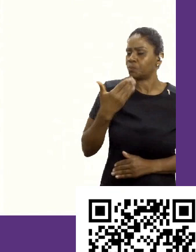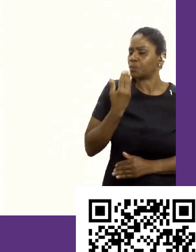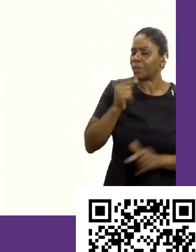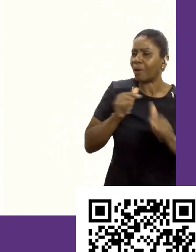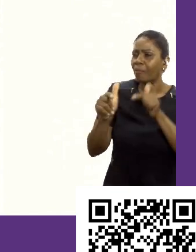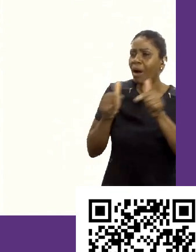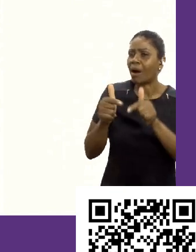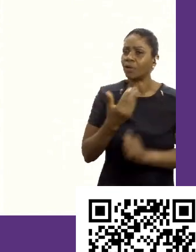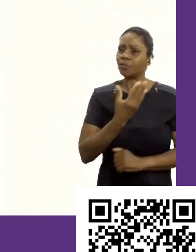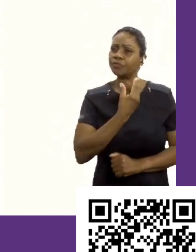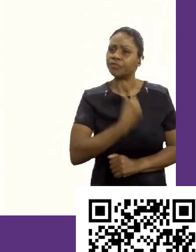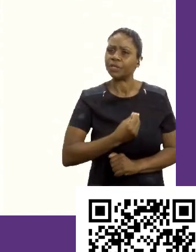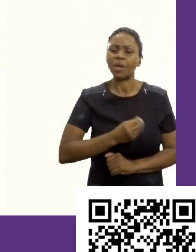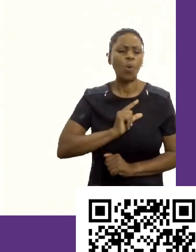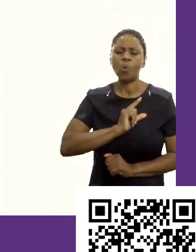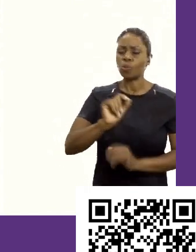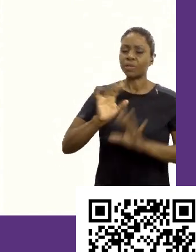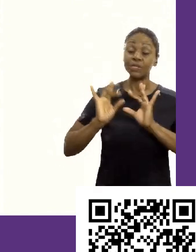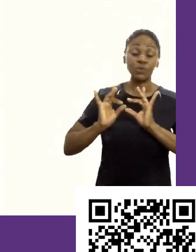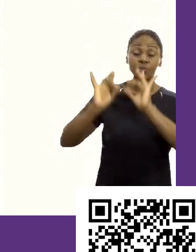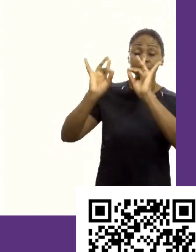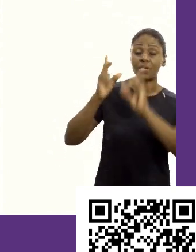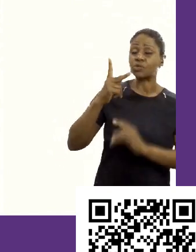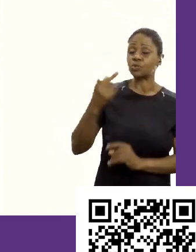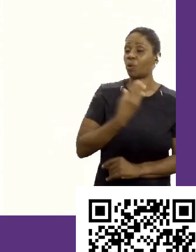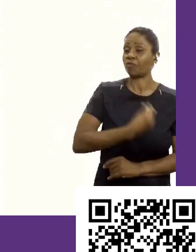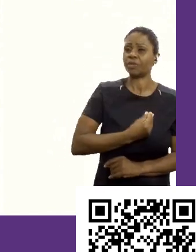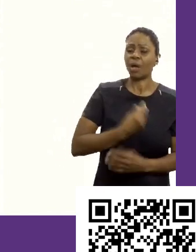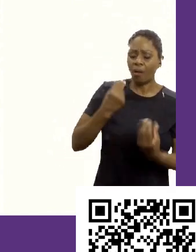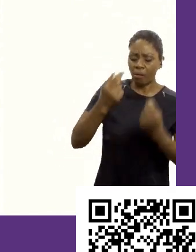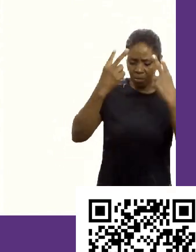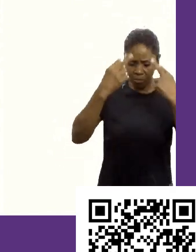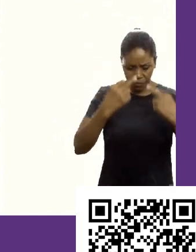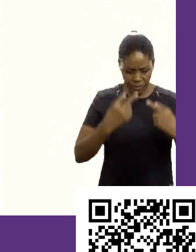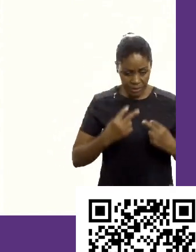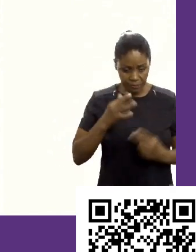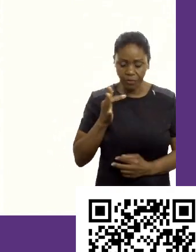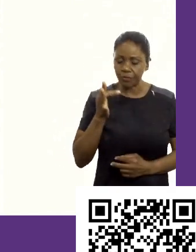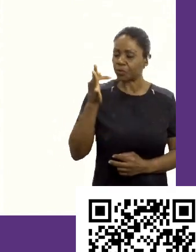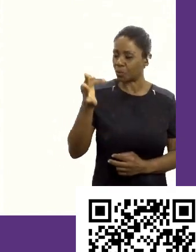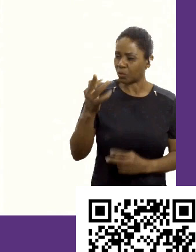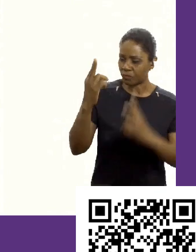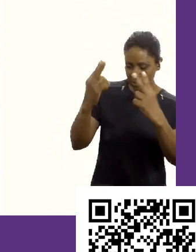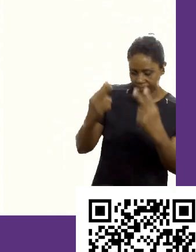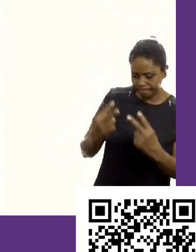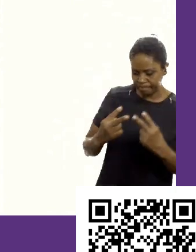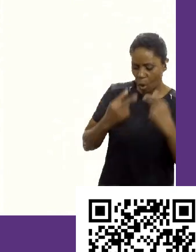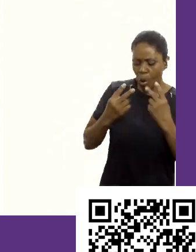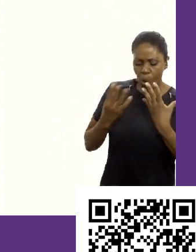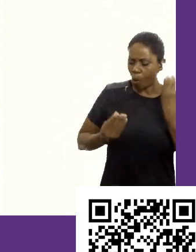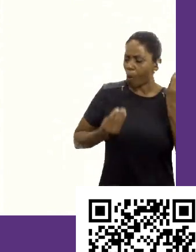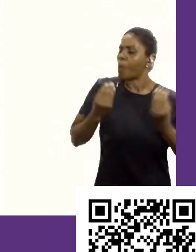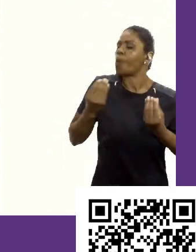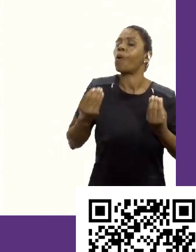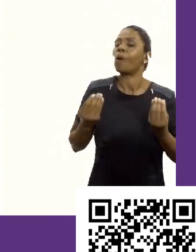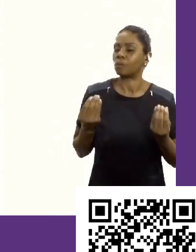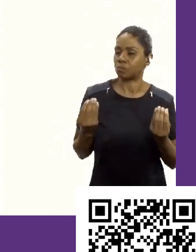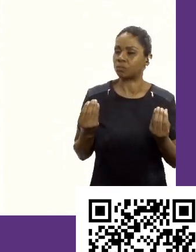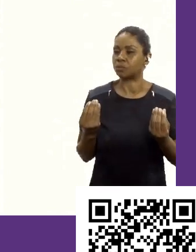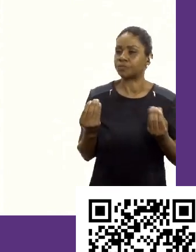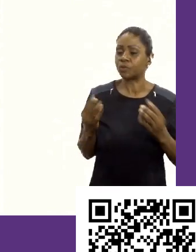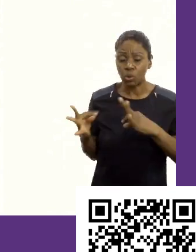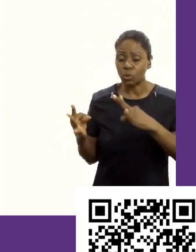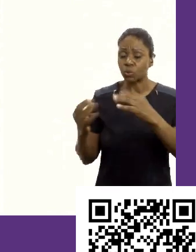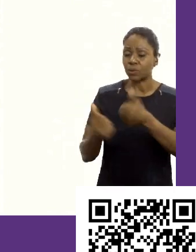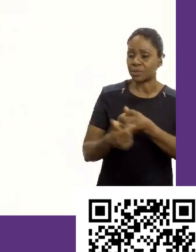você quer ter. O que é sucesso para você? Como é que você se vê no futuro? Você se vê vestido como? Tudo